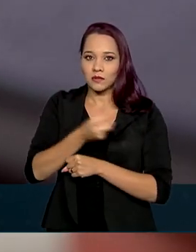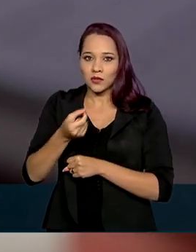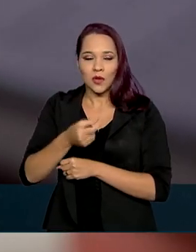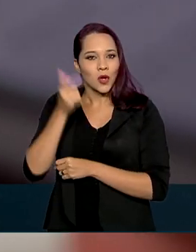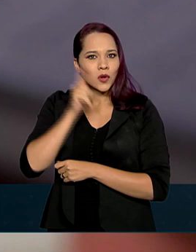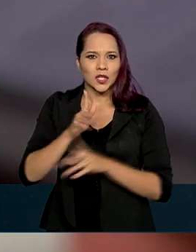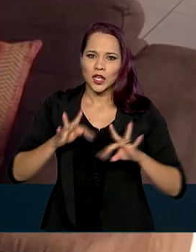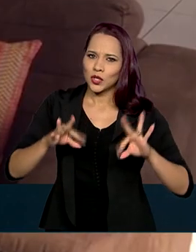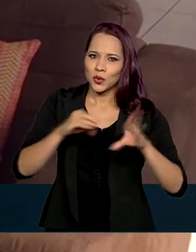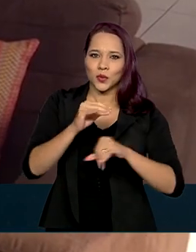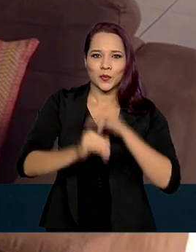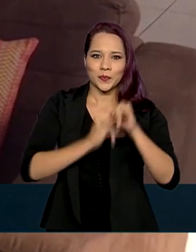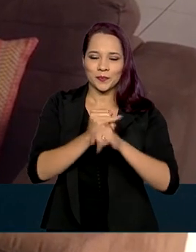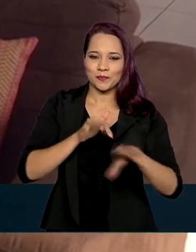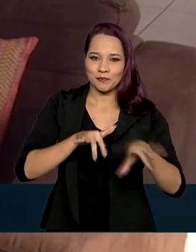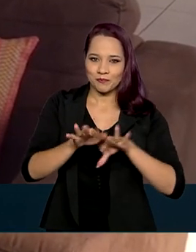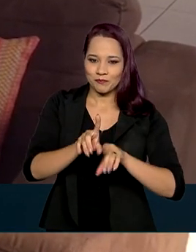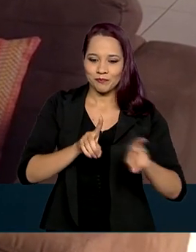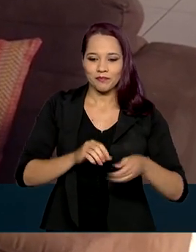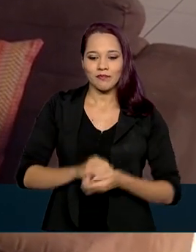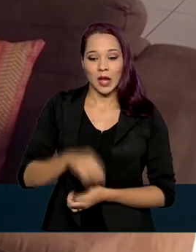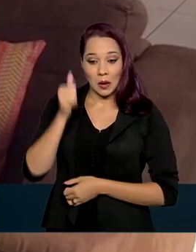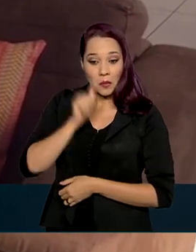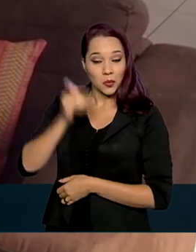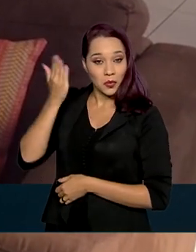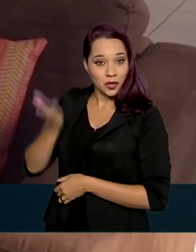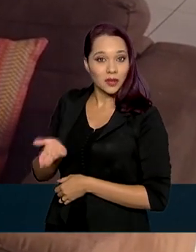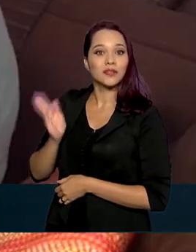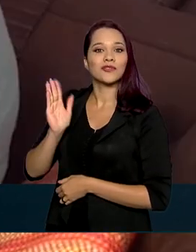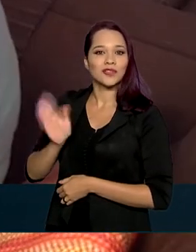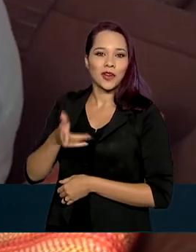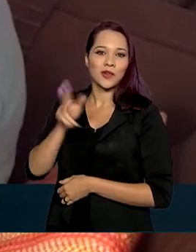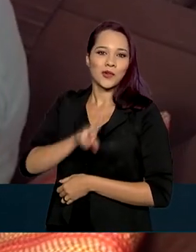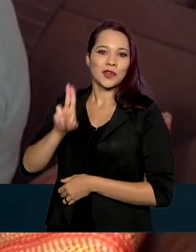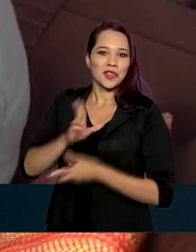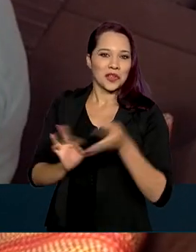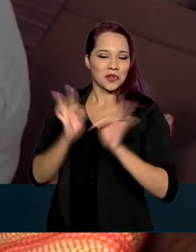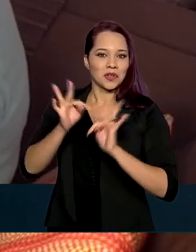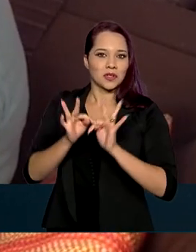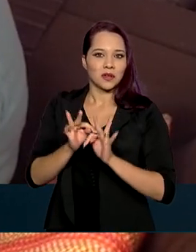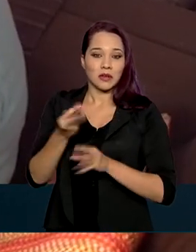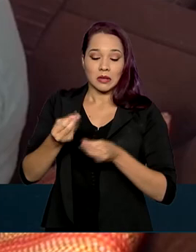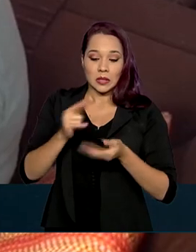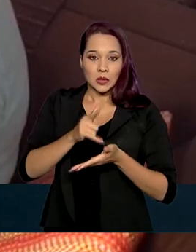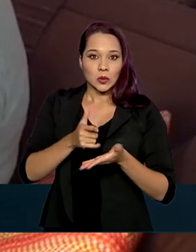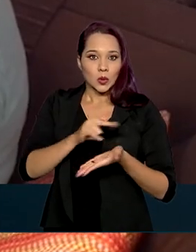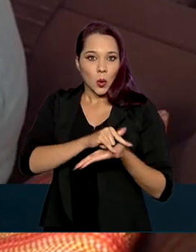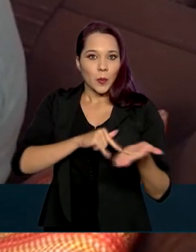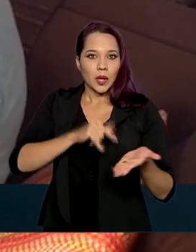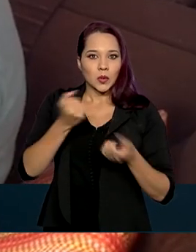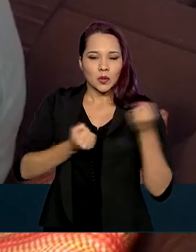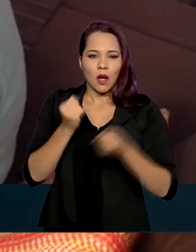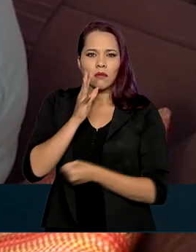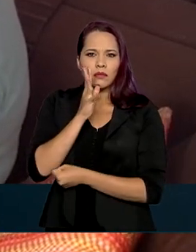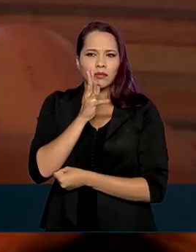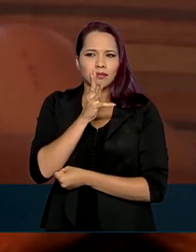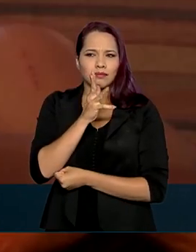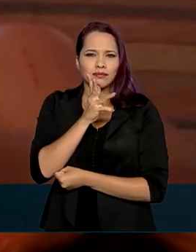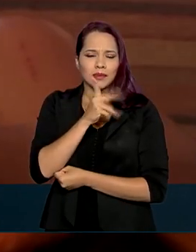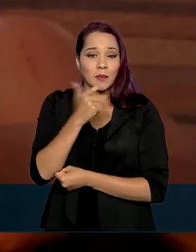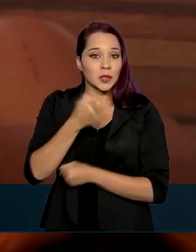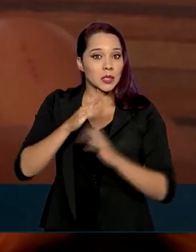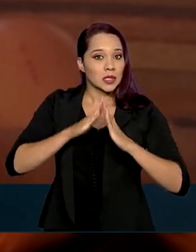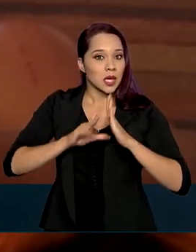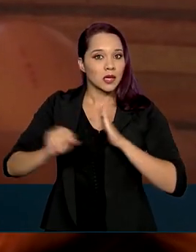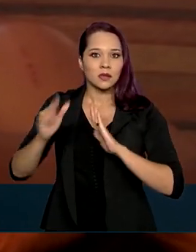chegar a 100%. A Maria Olívia já aderiu à tecnologia. Com a demora na chegada do documento do carro, ela nem precisou sair